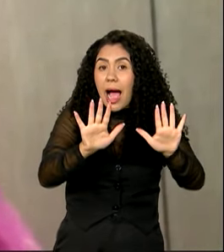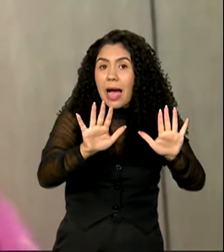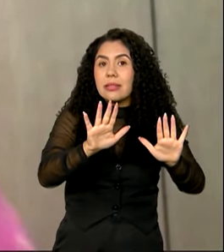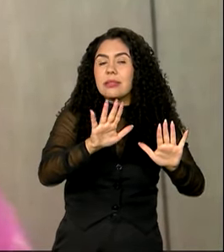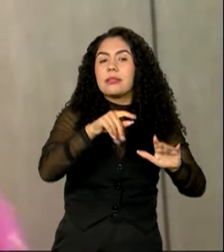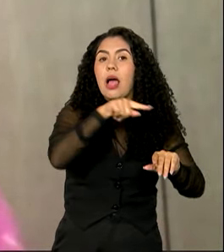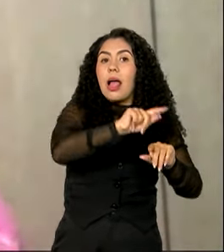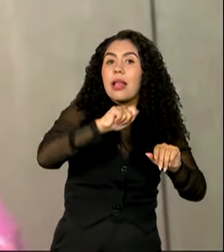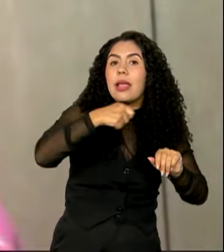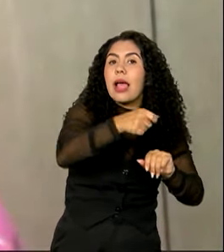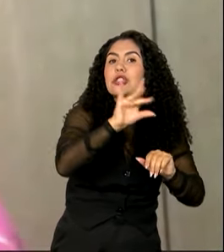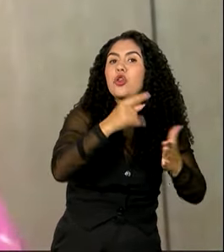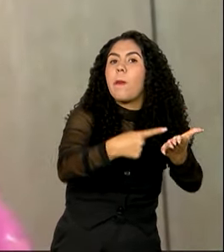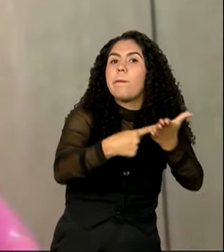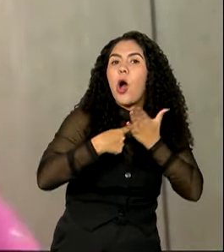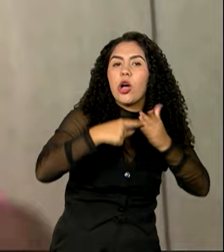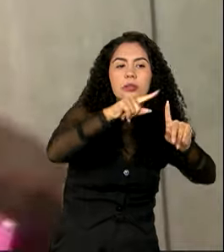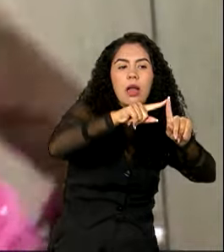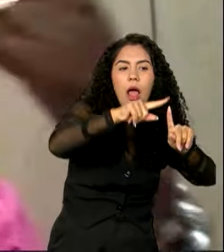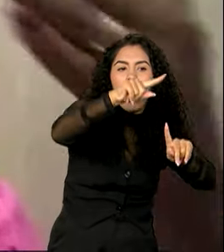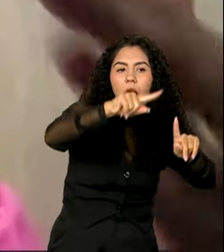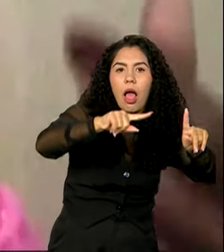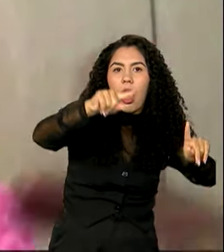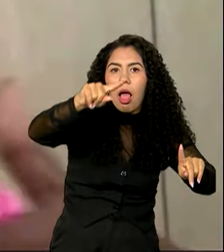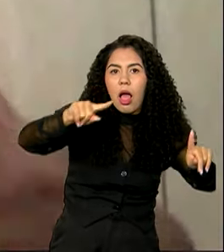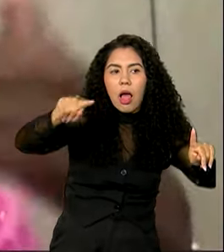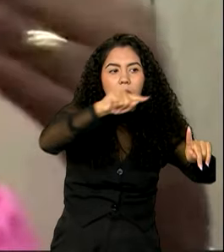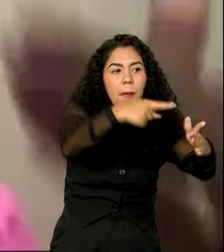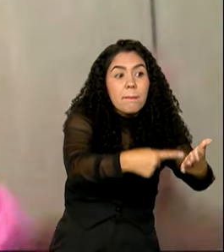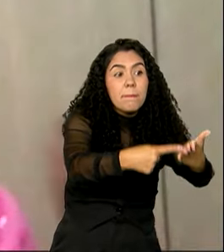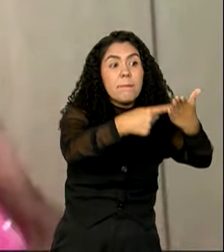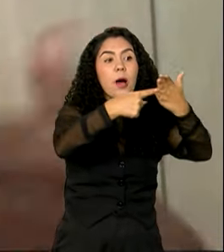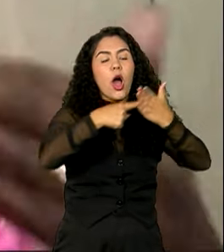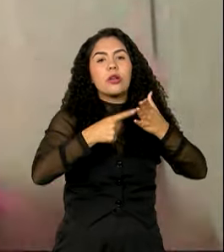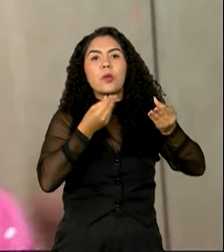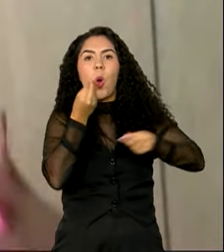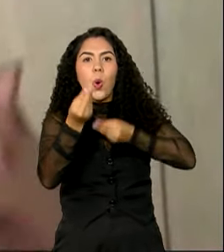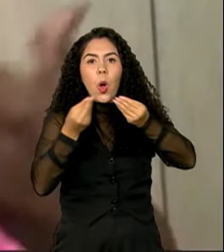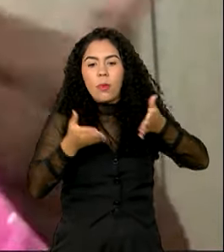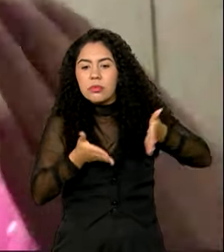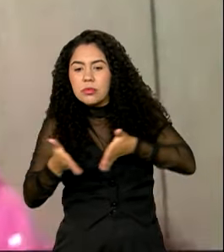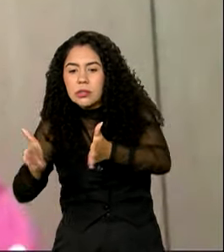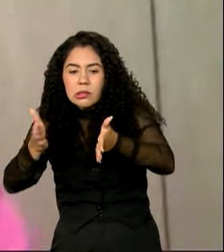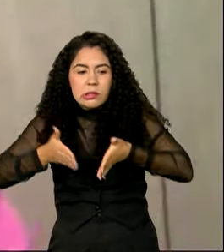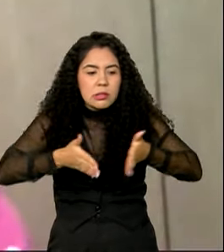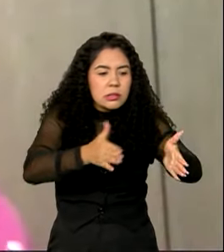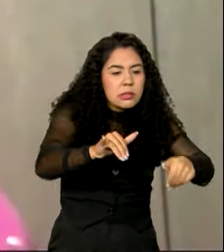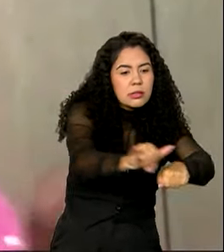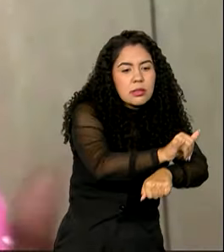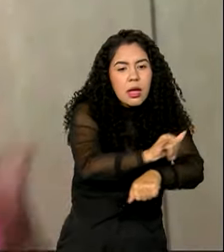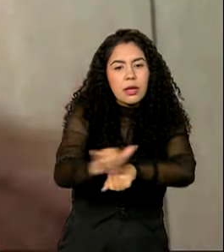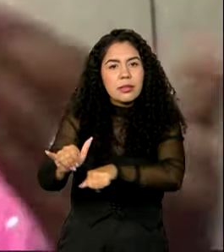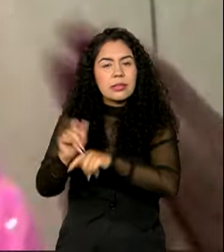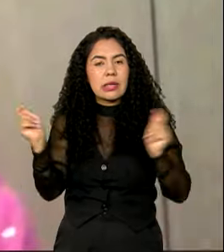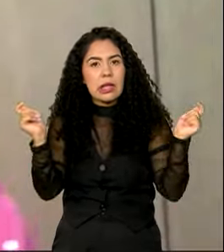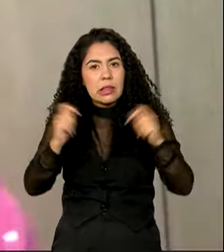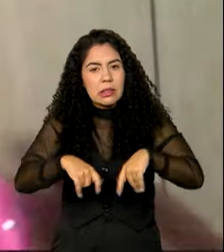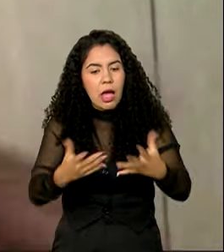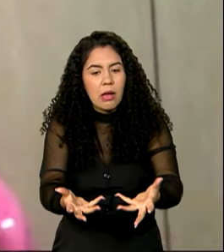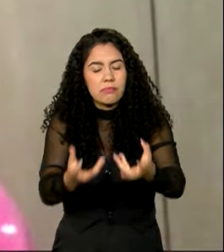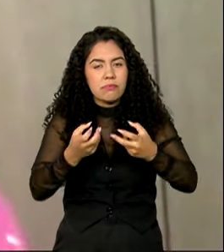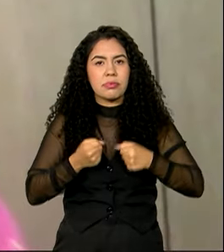é um indicador que mostra caminhos a serem adotados pelos